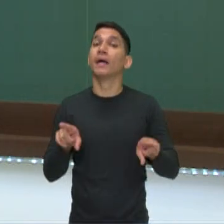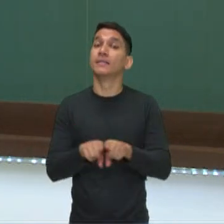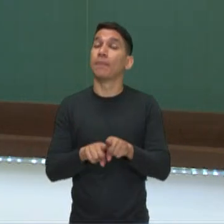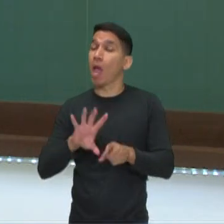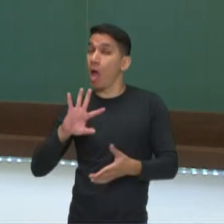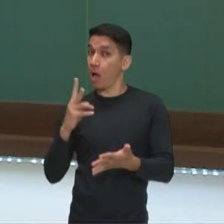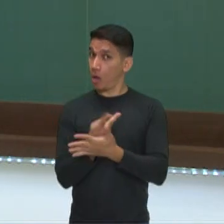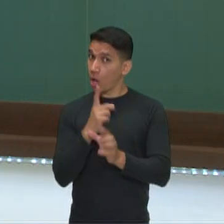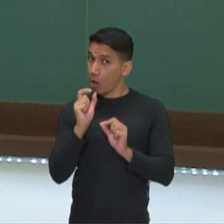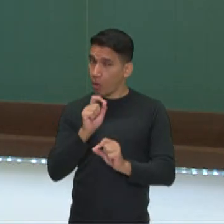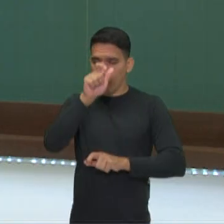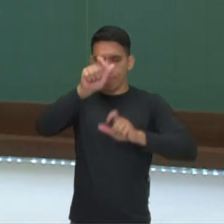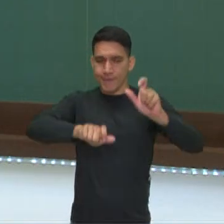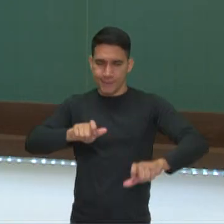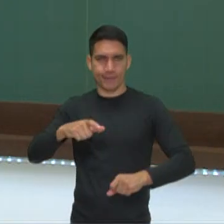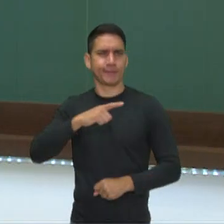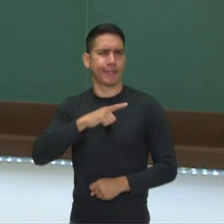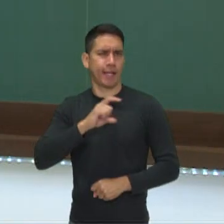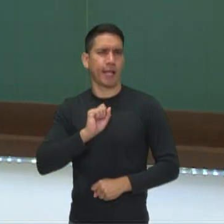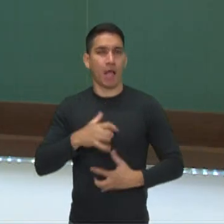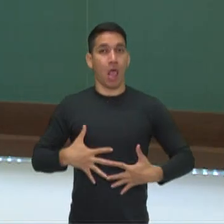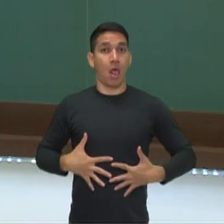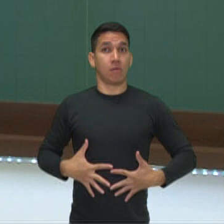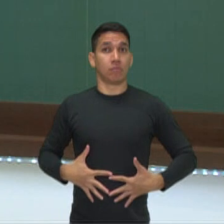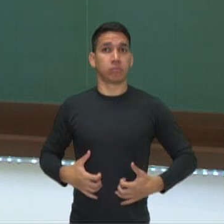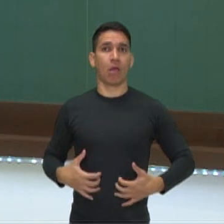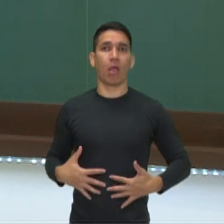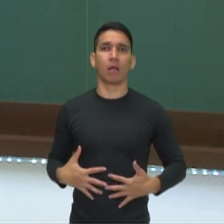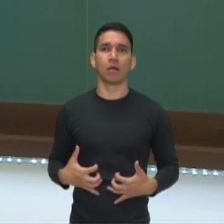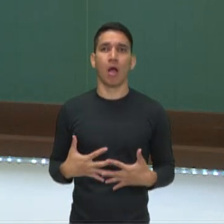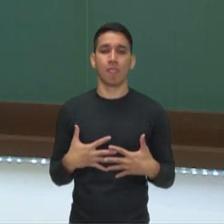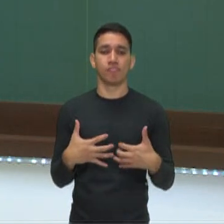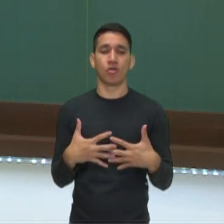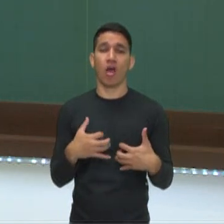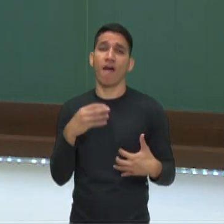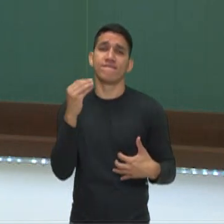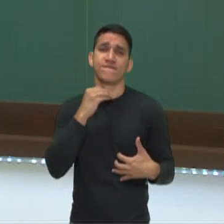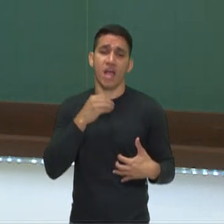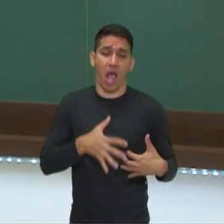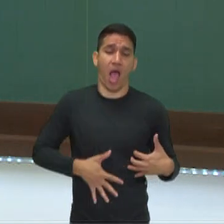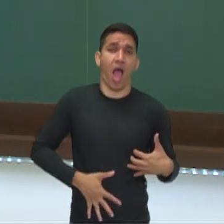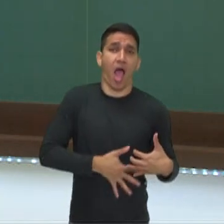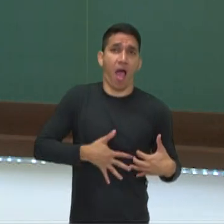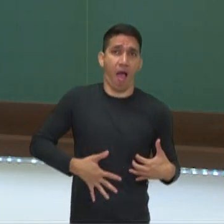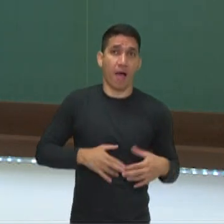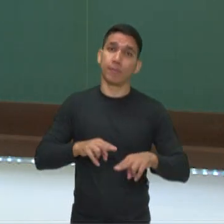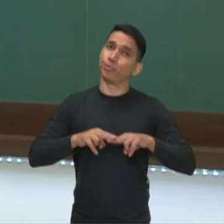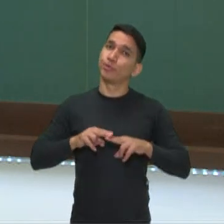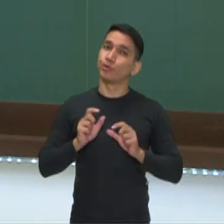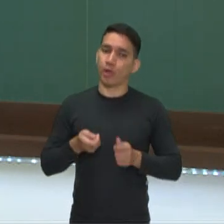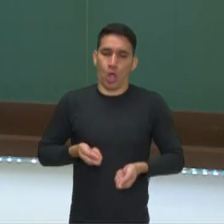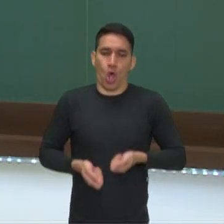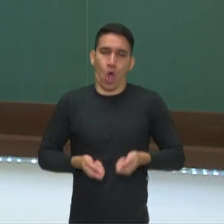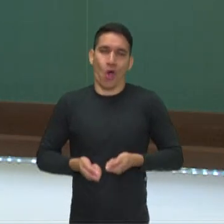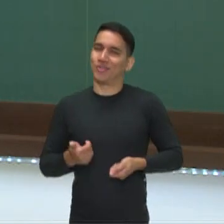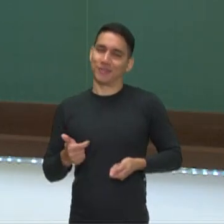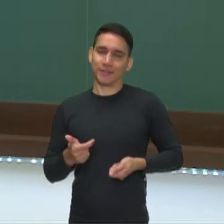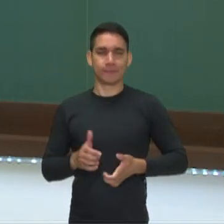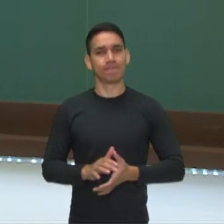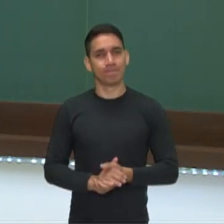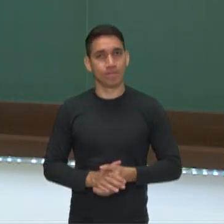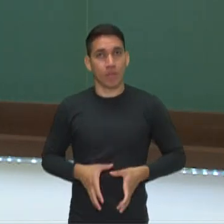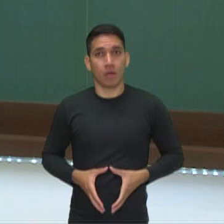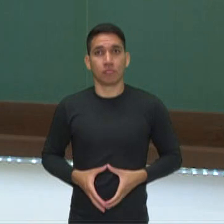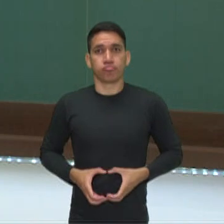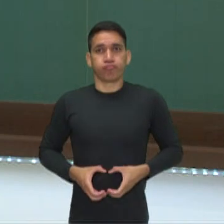em pessoas que têm a musculatura mais fraca nessa região. Por isso que não há o controle de fato sobre a